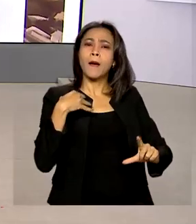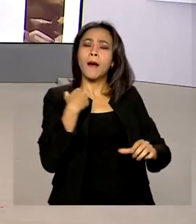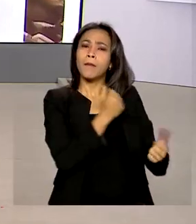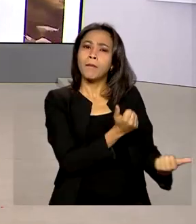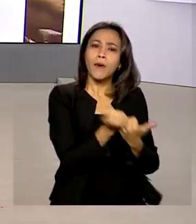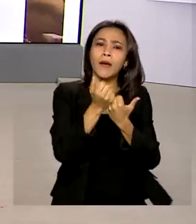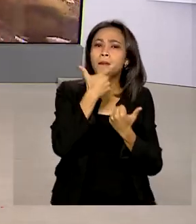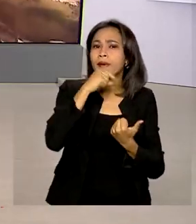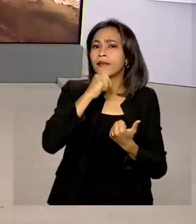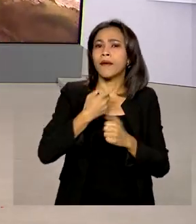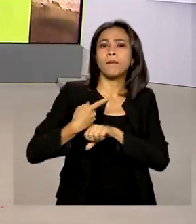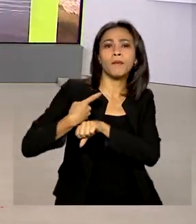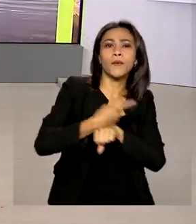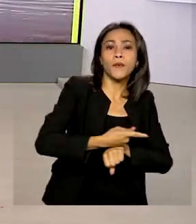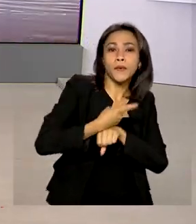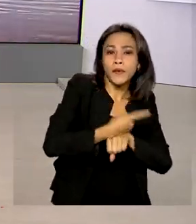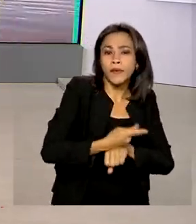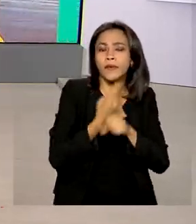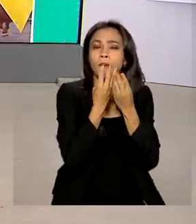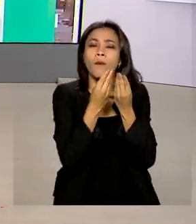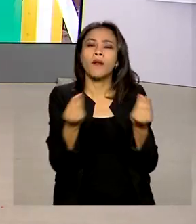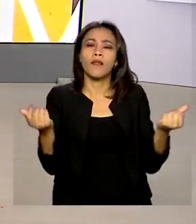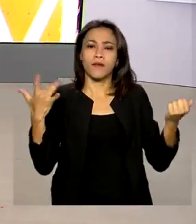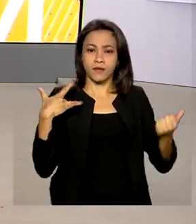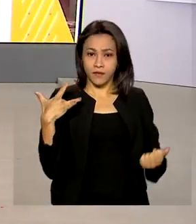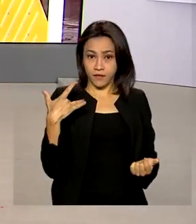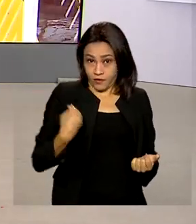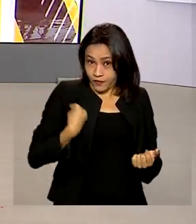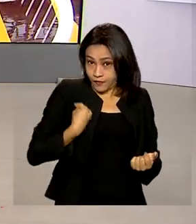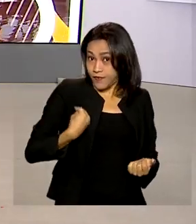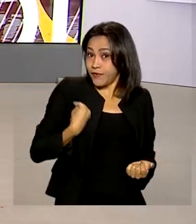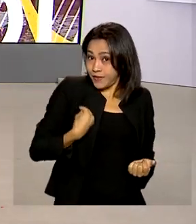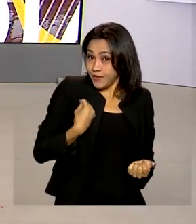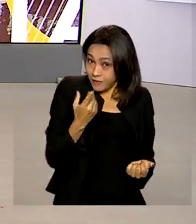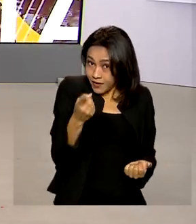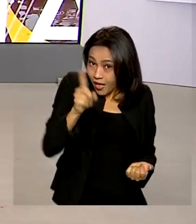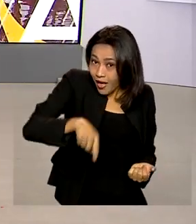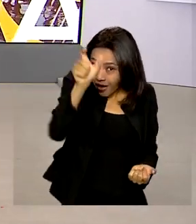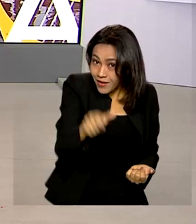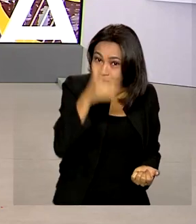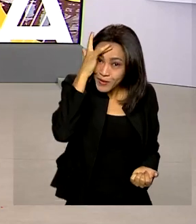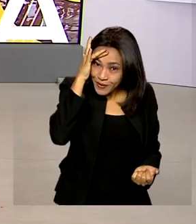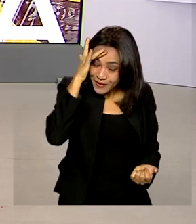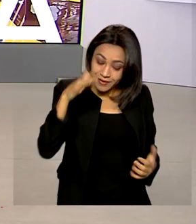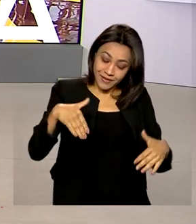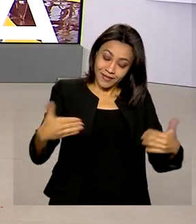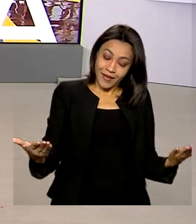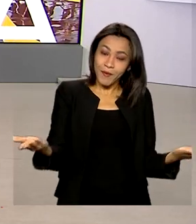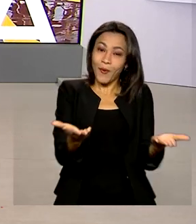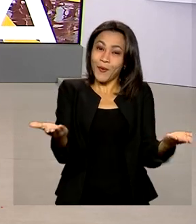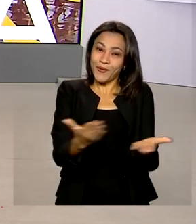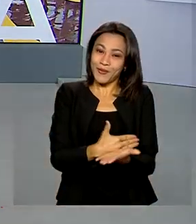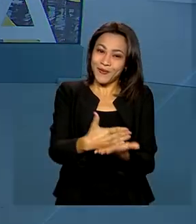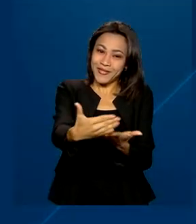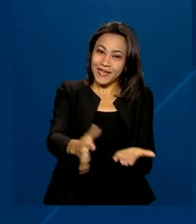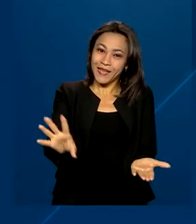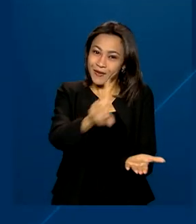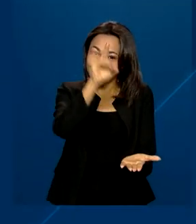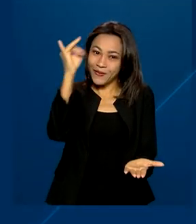de mais qualidade de vida. Se você é uma dessas pessoas, que tal começar hoje no Dia Nacional da Saúde?